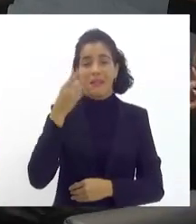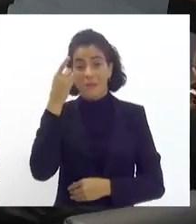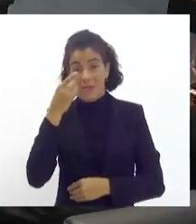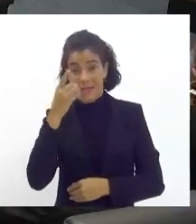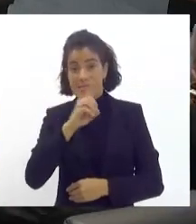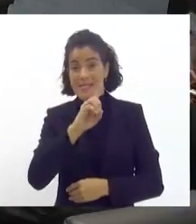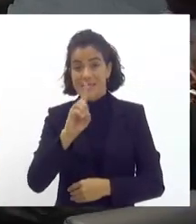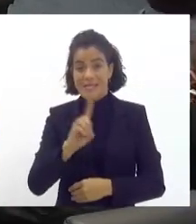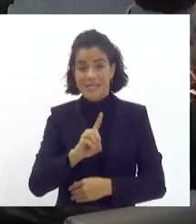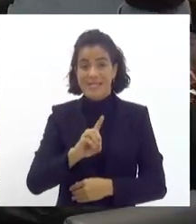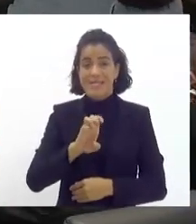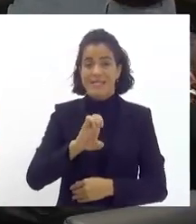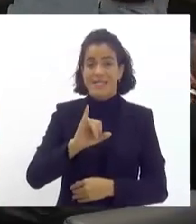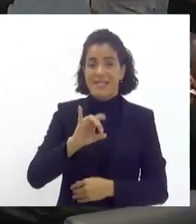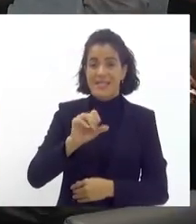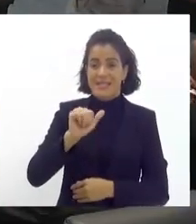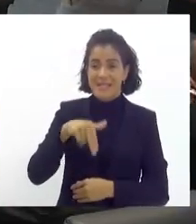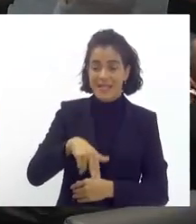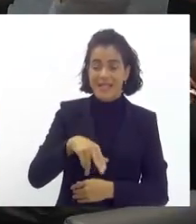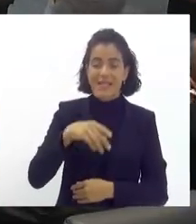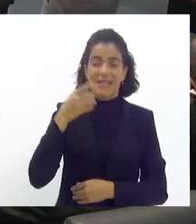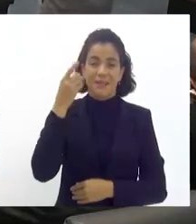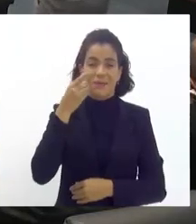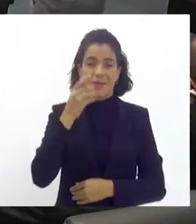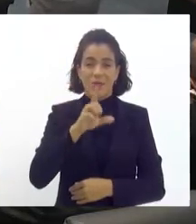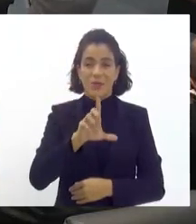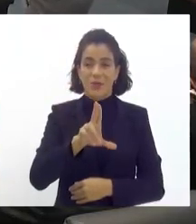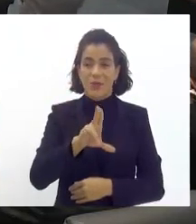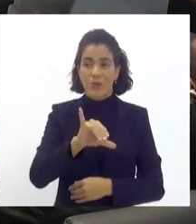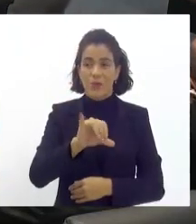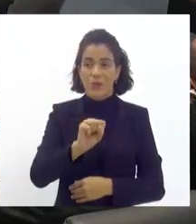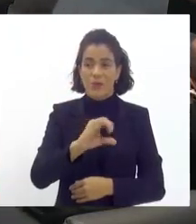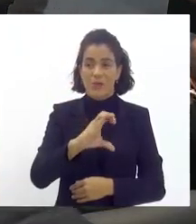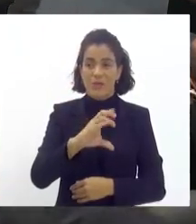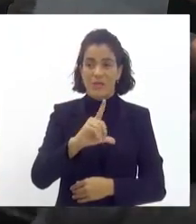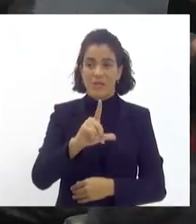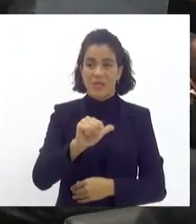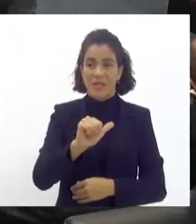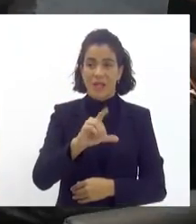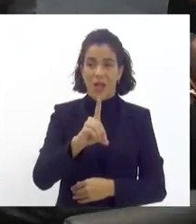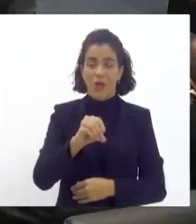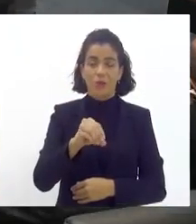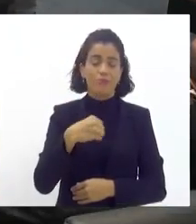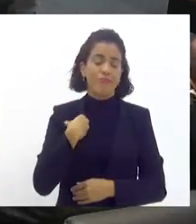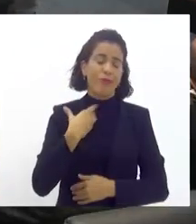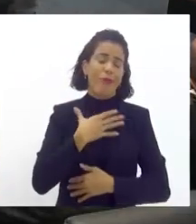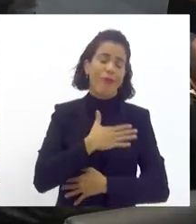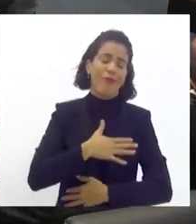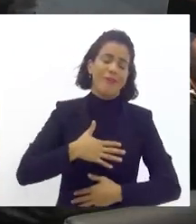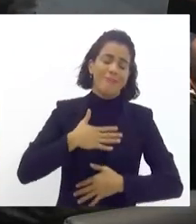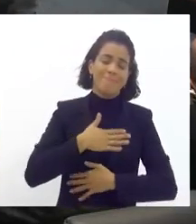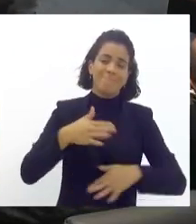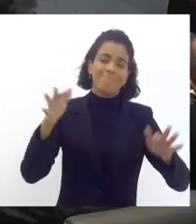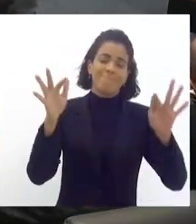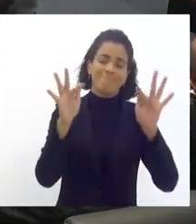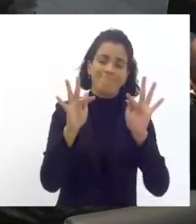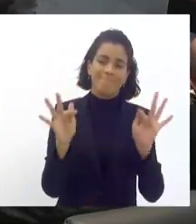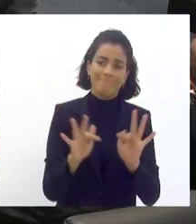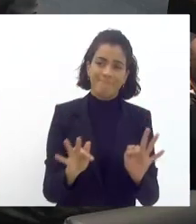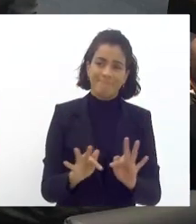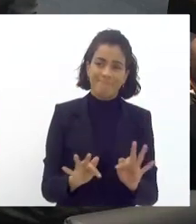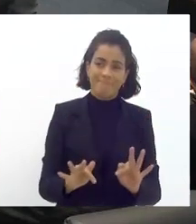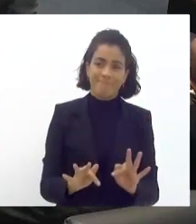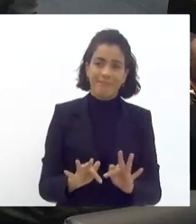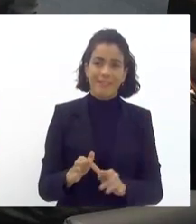ao deputado Luz Cláudio e ao Rodrigo Amorim que eu fico muito feliz de